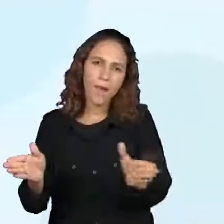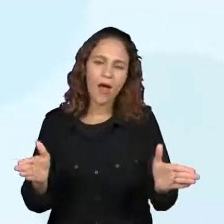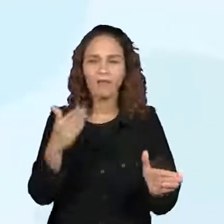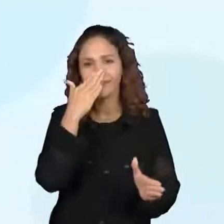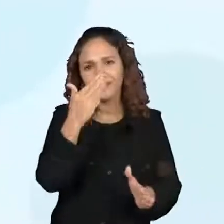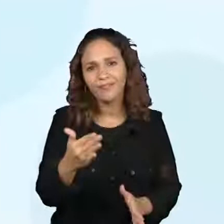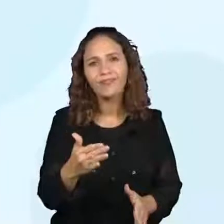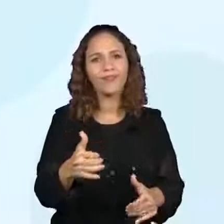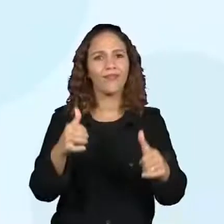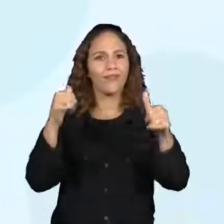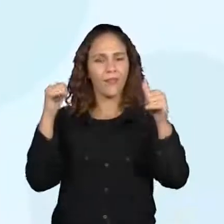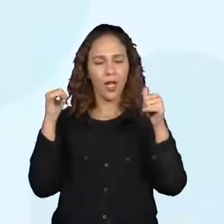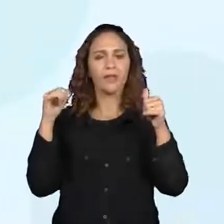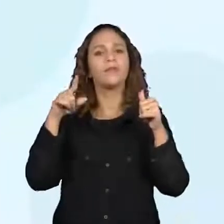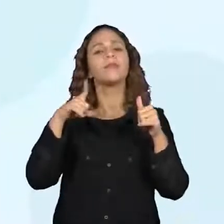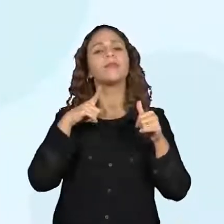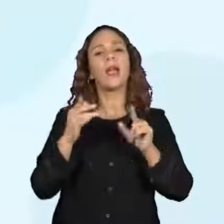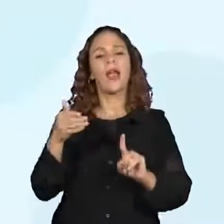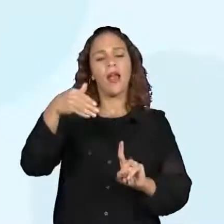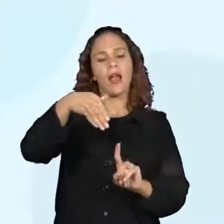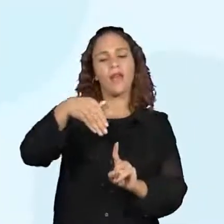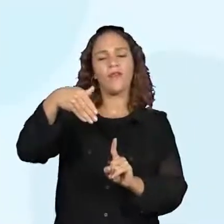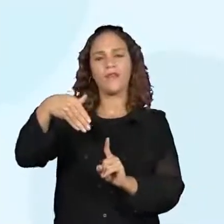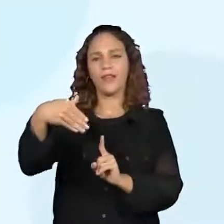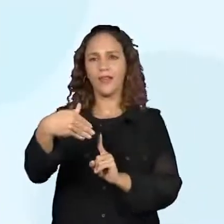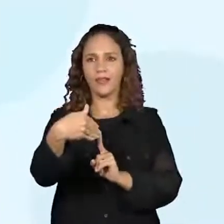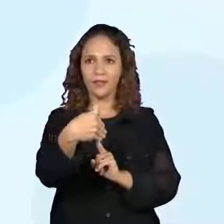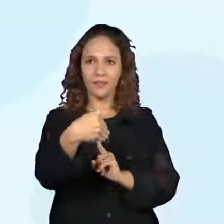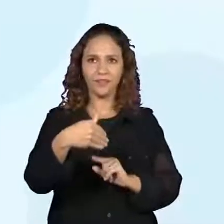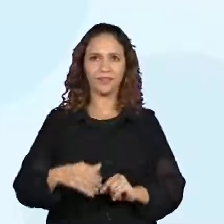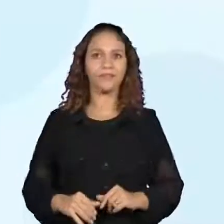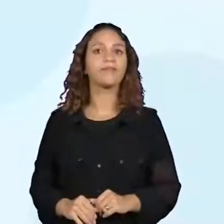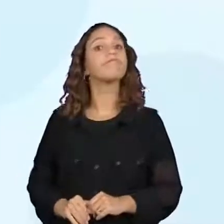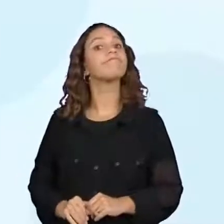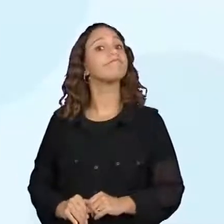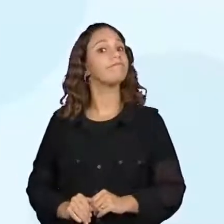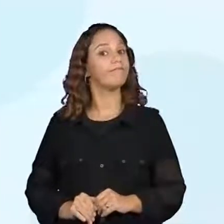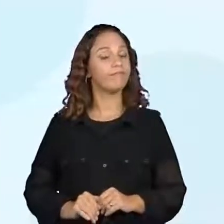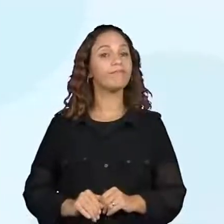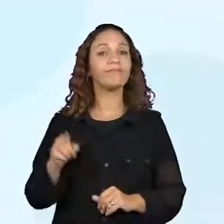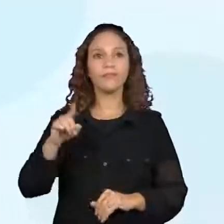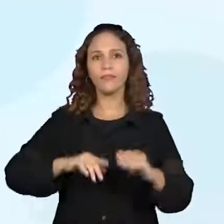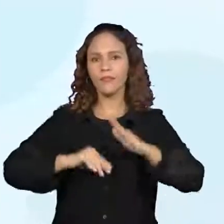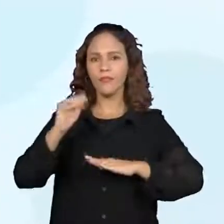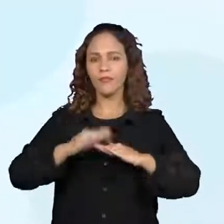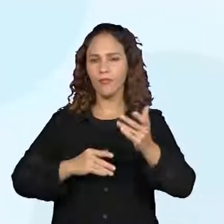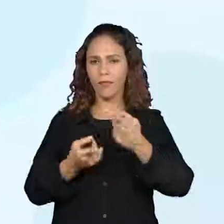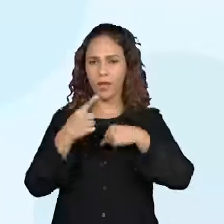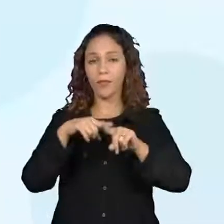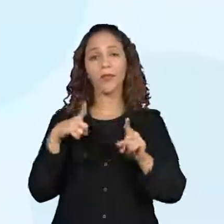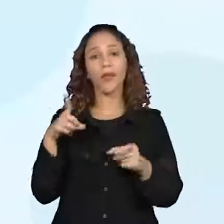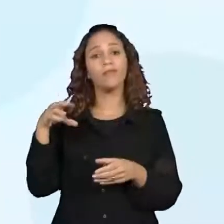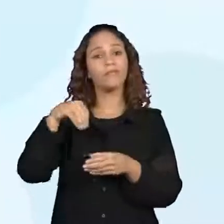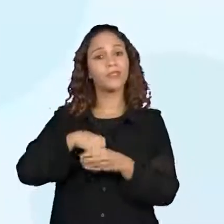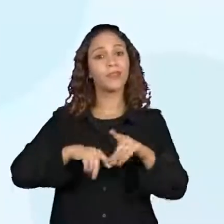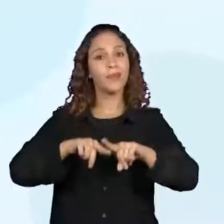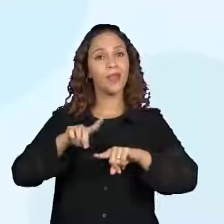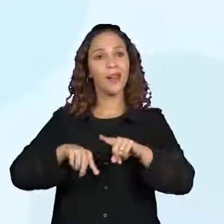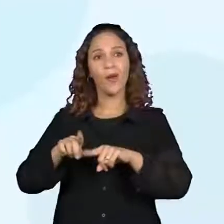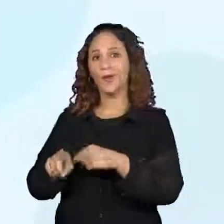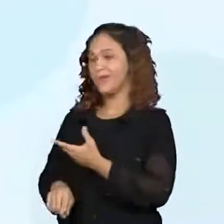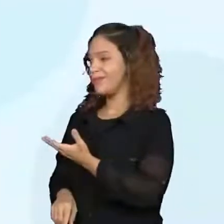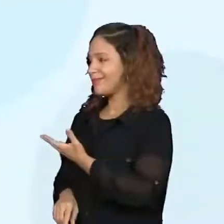com base em diferentes pontos de referência. Muito bem. Lembrando que essa habilidade se encontra aí no Currículo Paulista